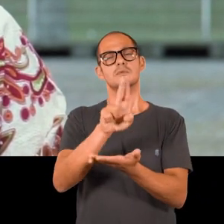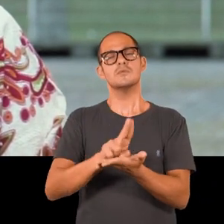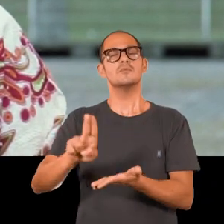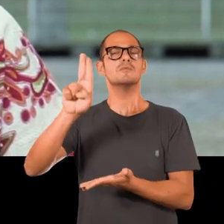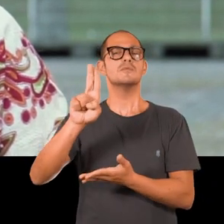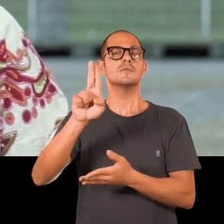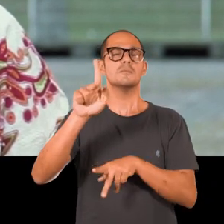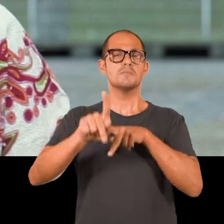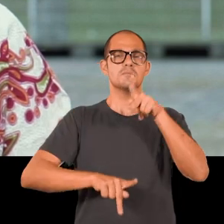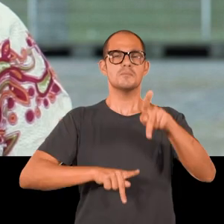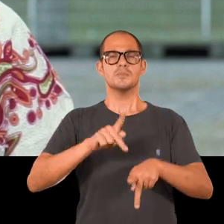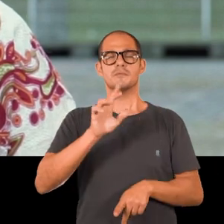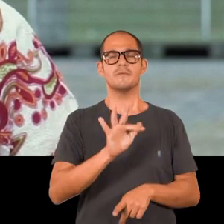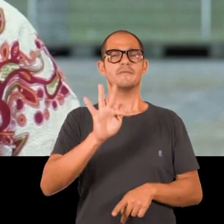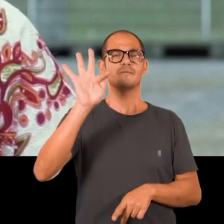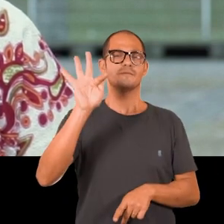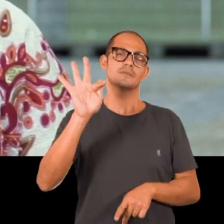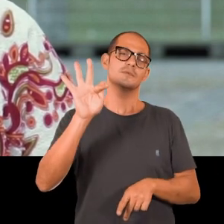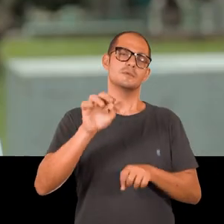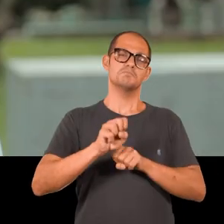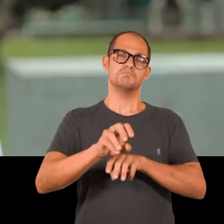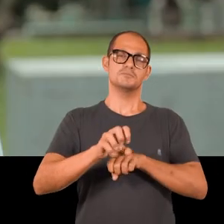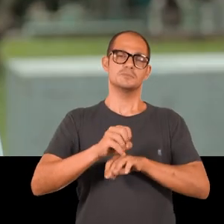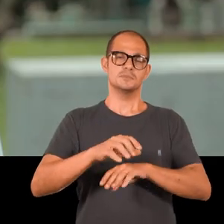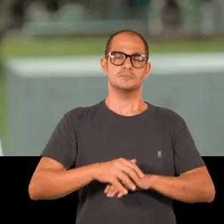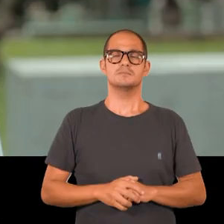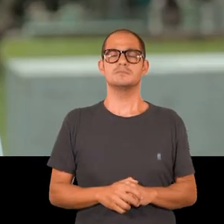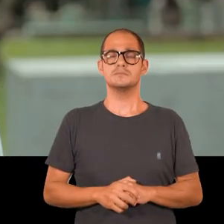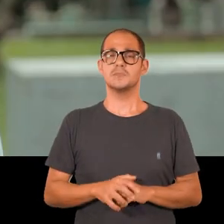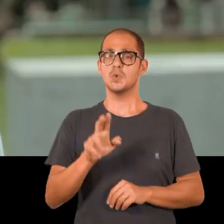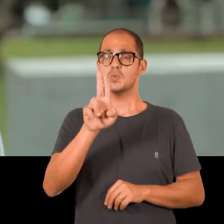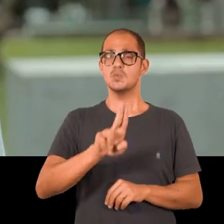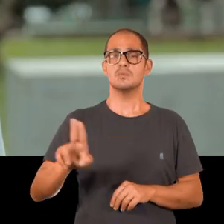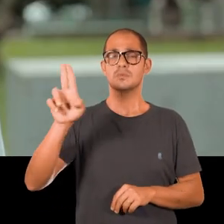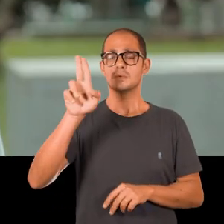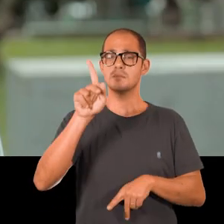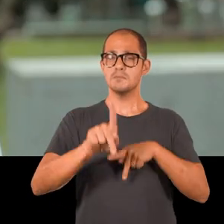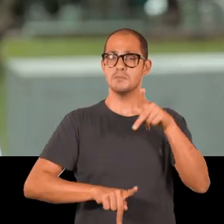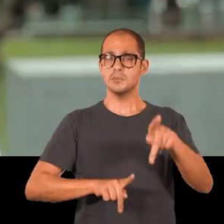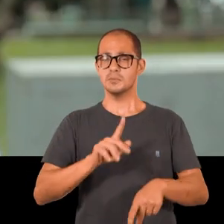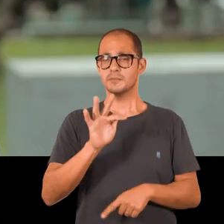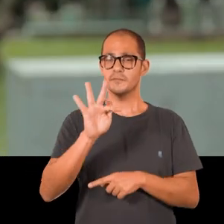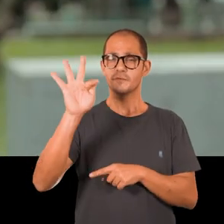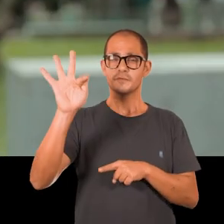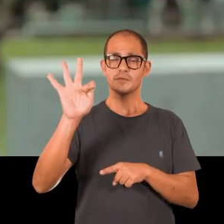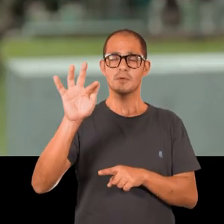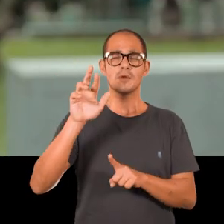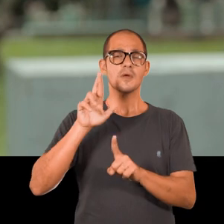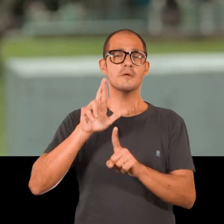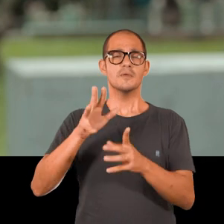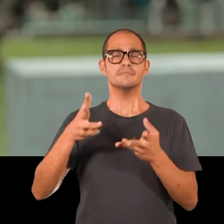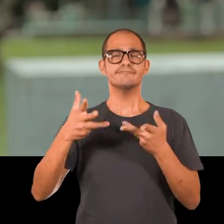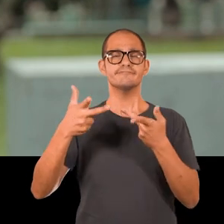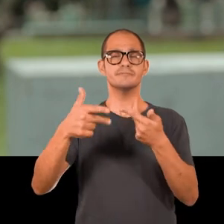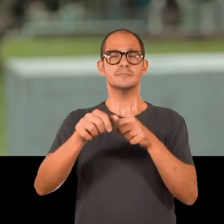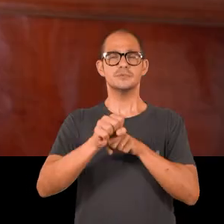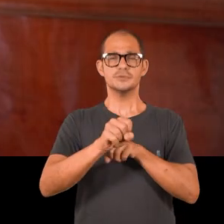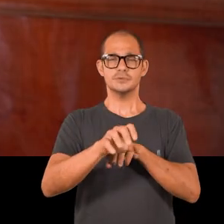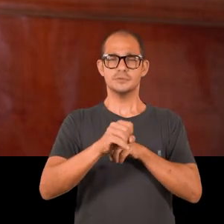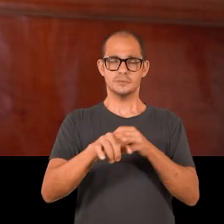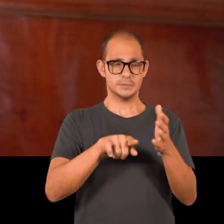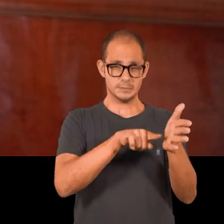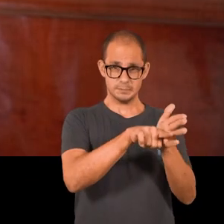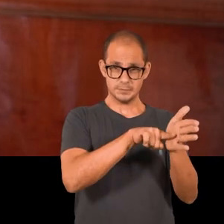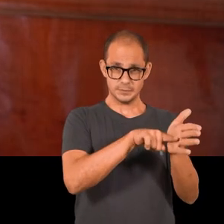instituições públicas federais de educação. As universidades públicas federais são referência na qualidade de ensino,